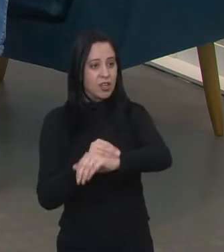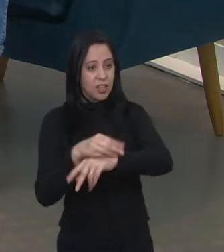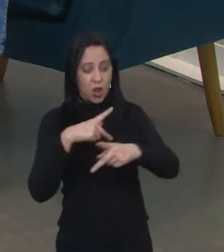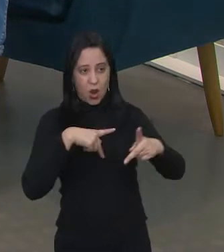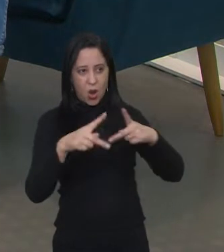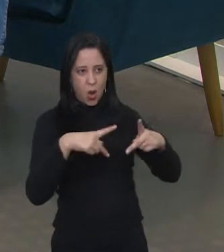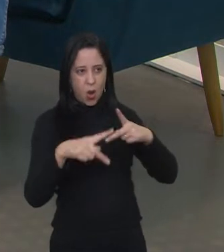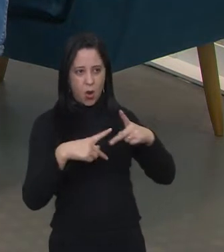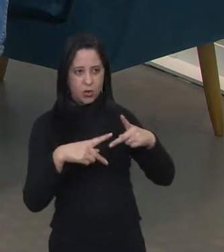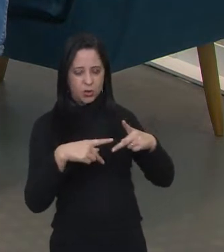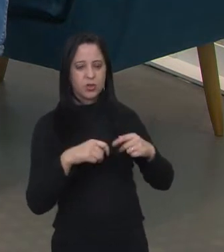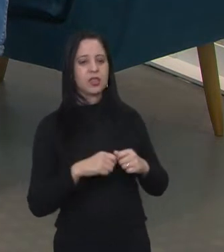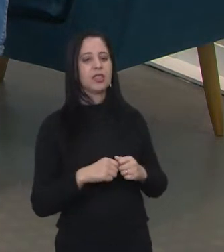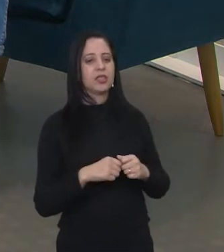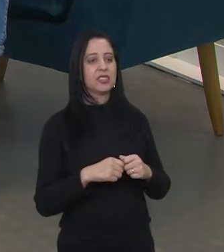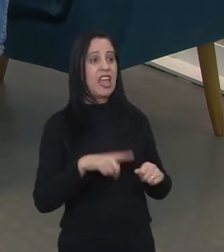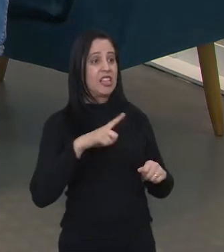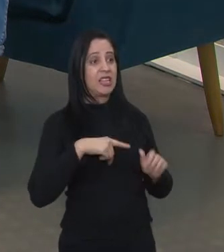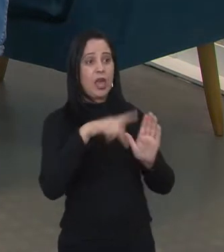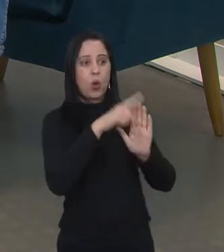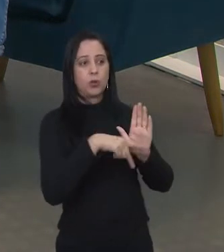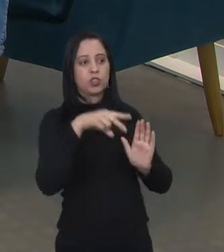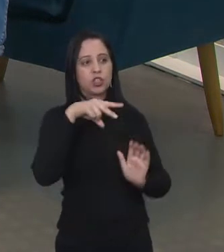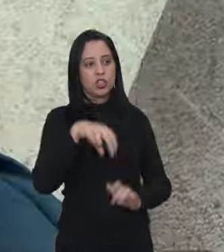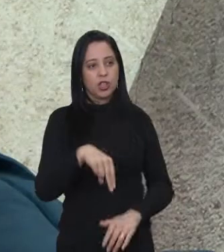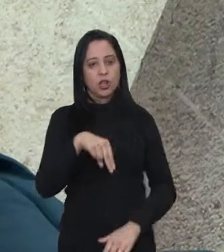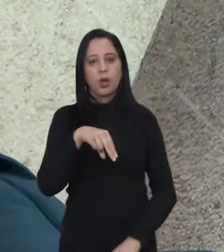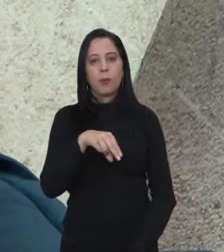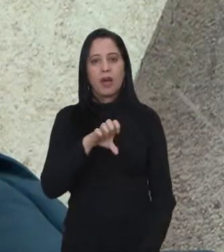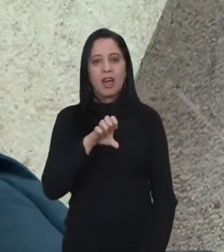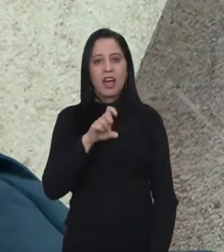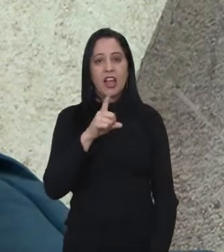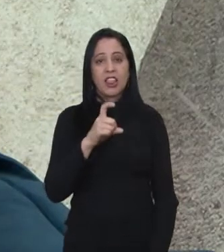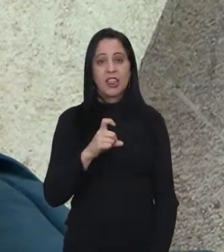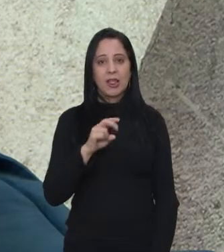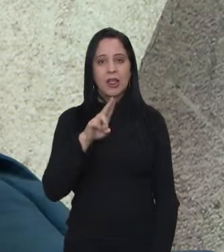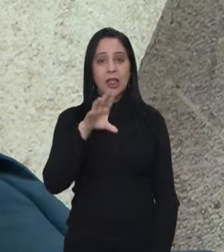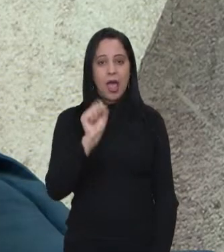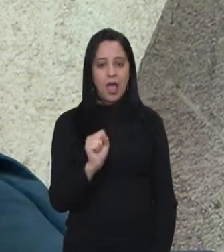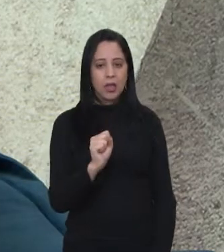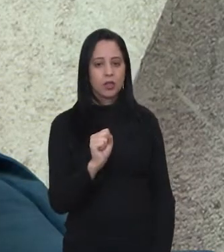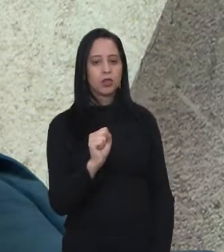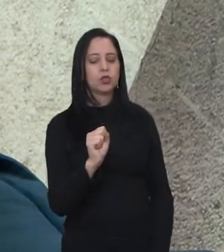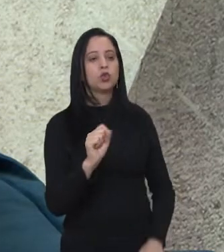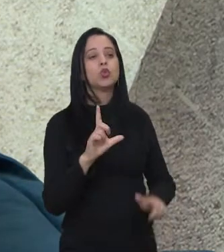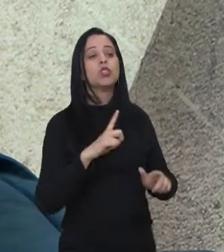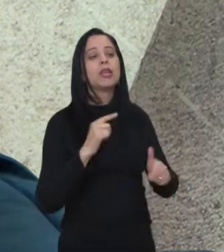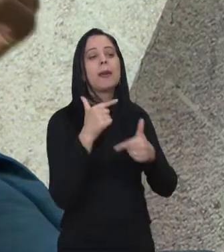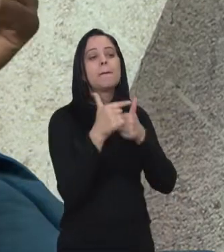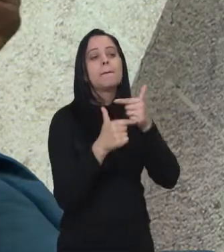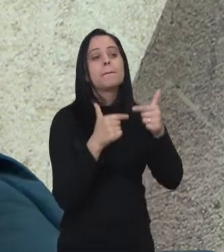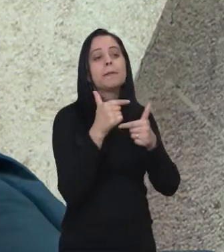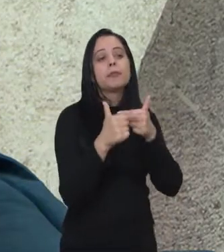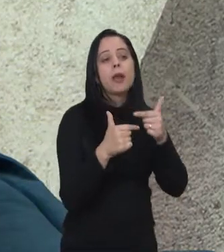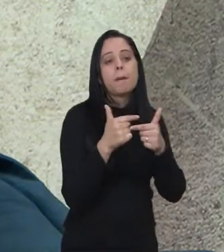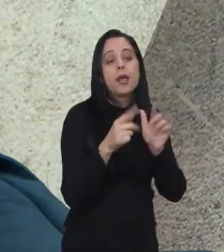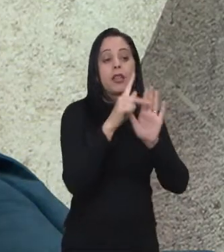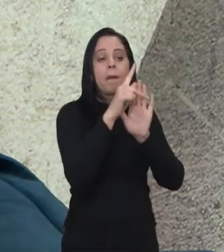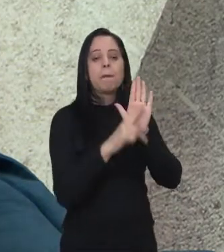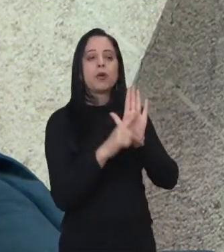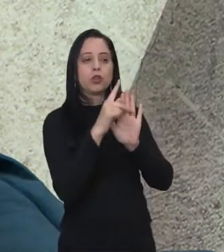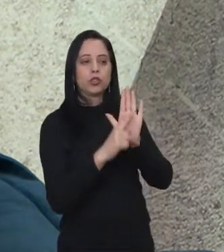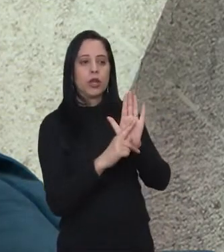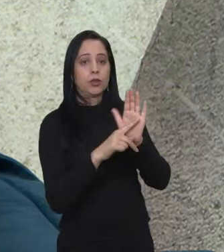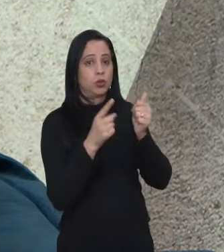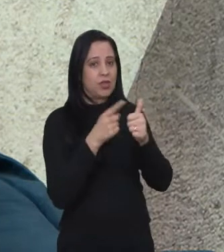São José dos Campos, através do programa Nexus, que é o Hub de Inovação do Parque, trabalha com programas. Então, um